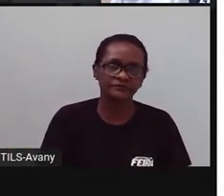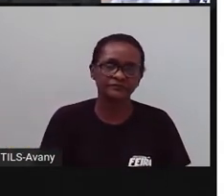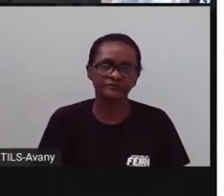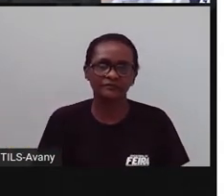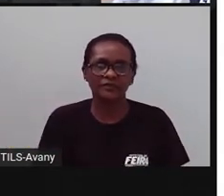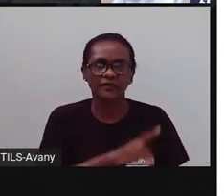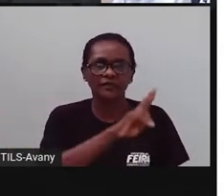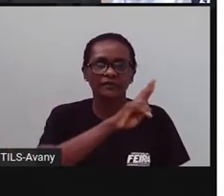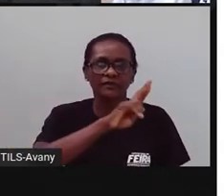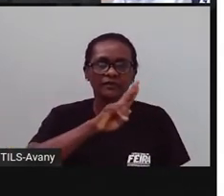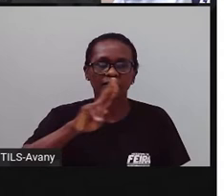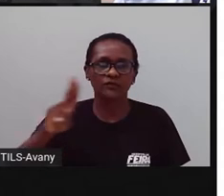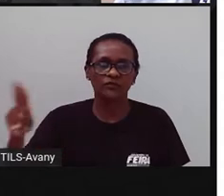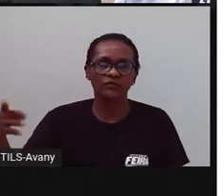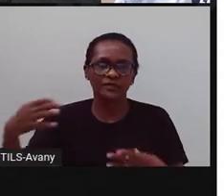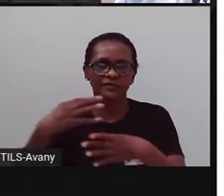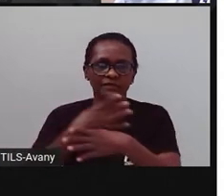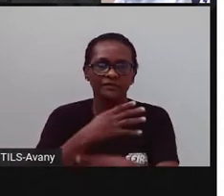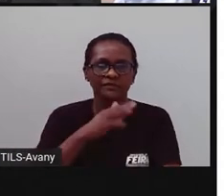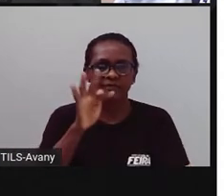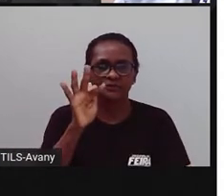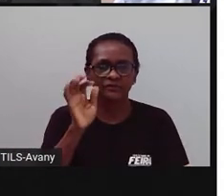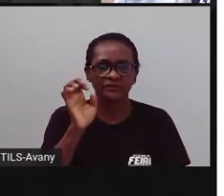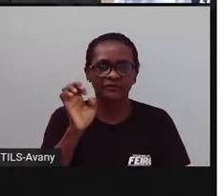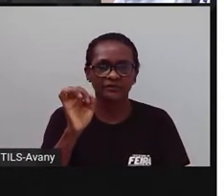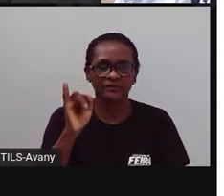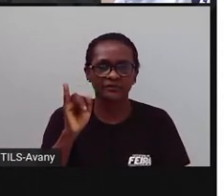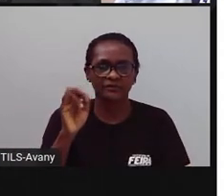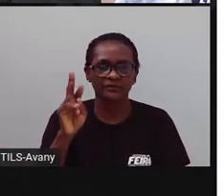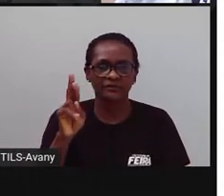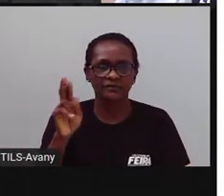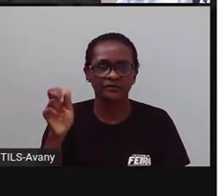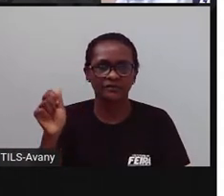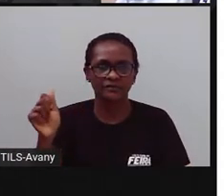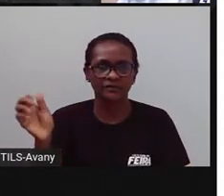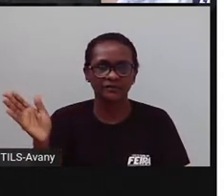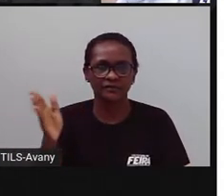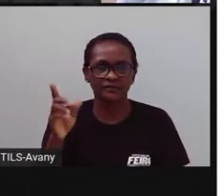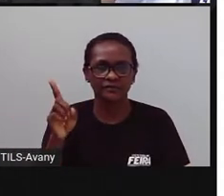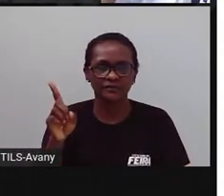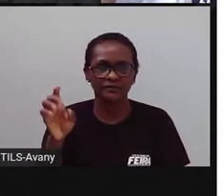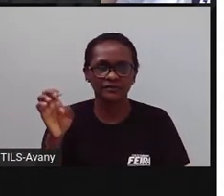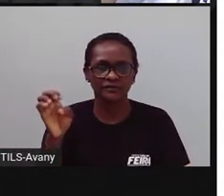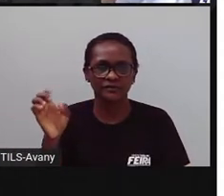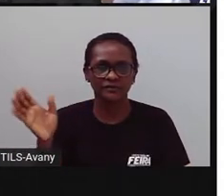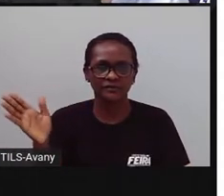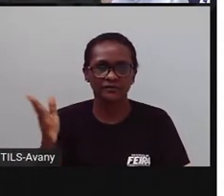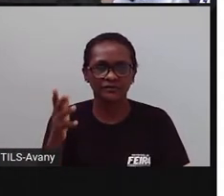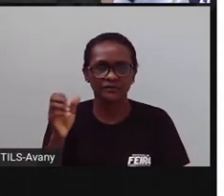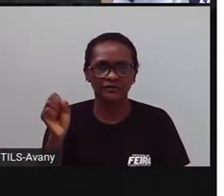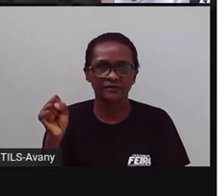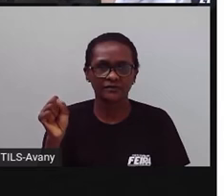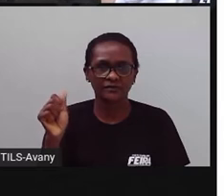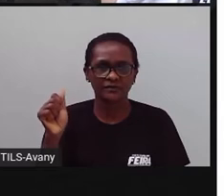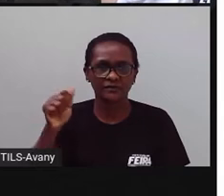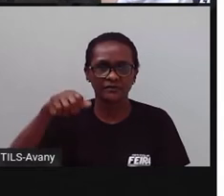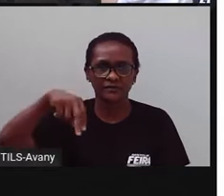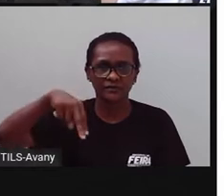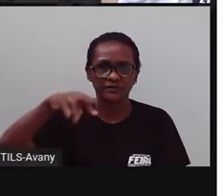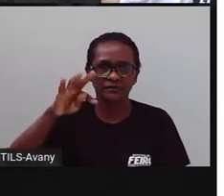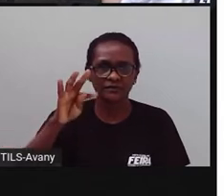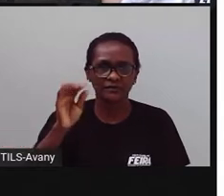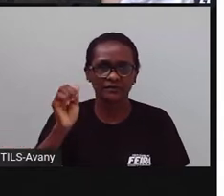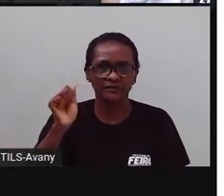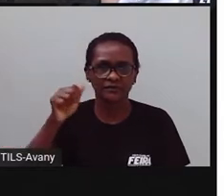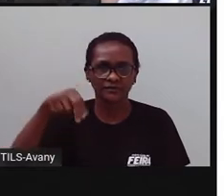Da nossa cidade e aí vem mostrando aqui o nome dela, mostrando a agricultura, né? Como importante, como